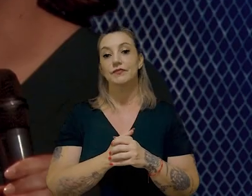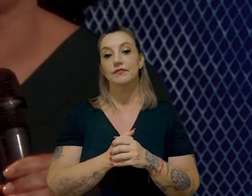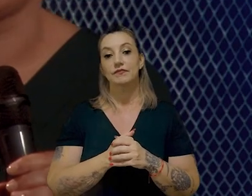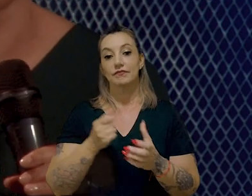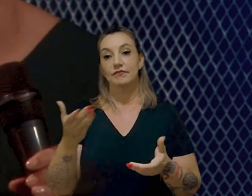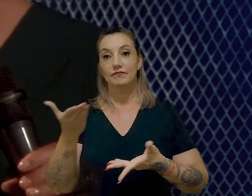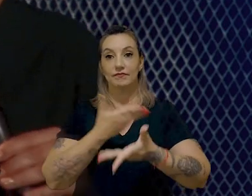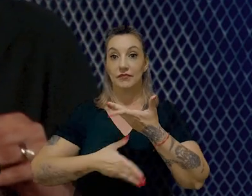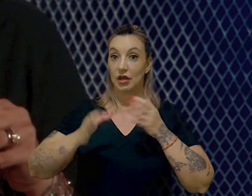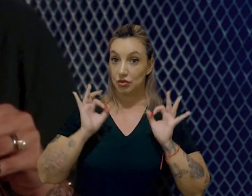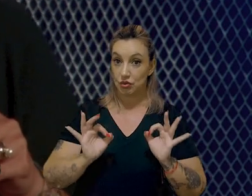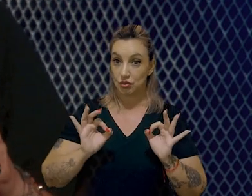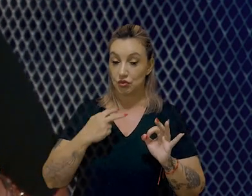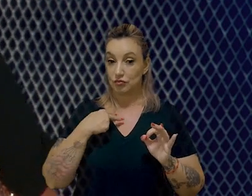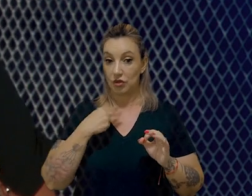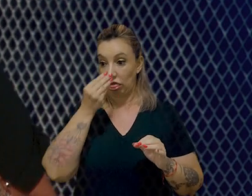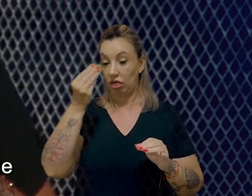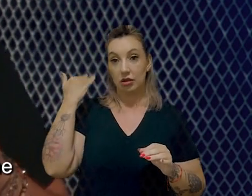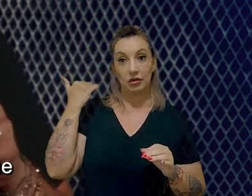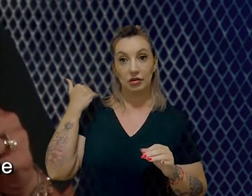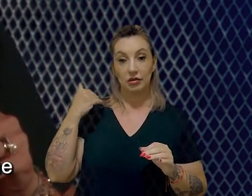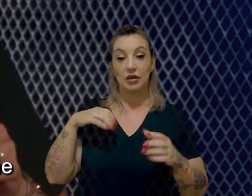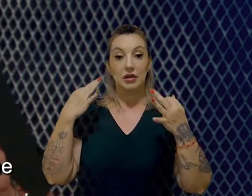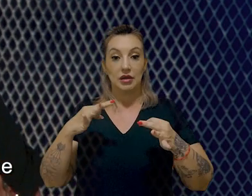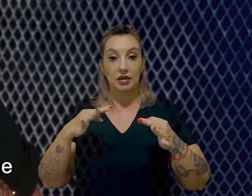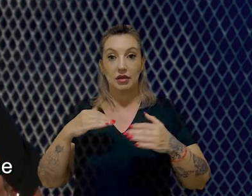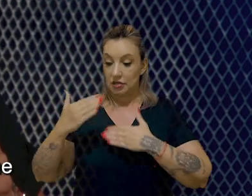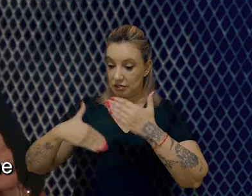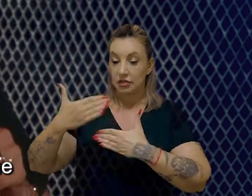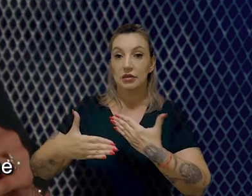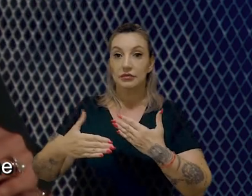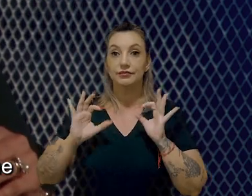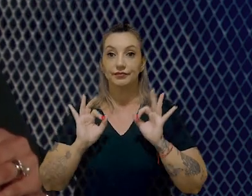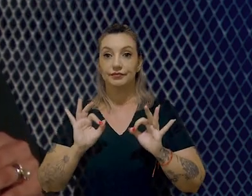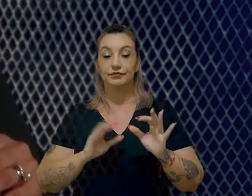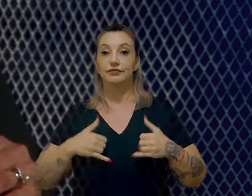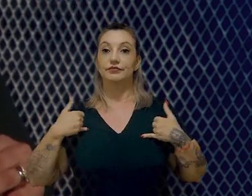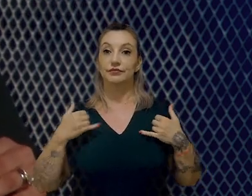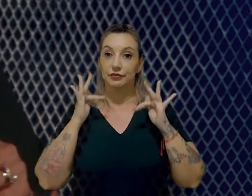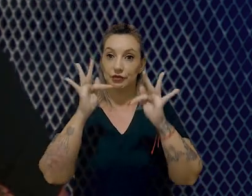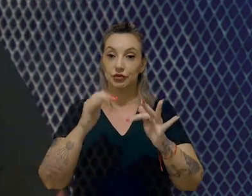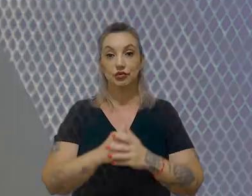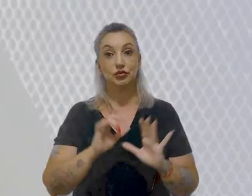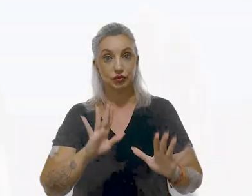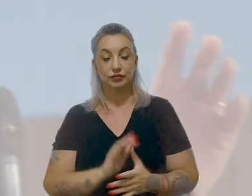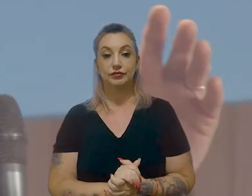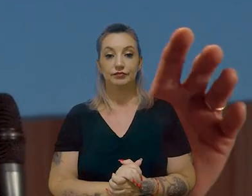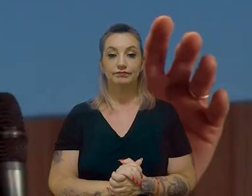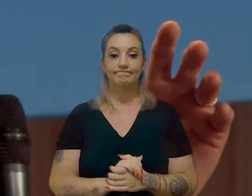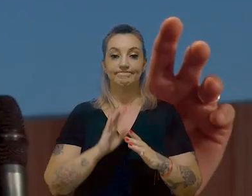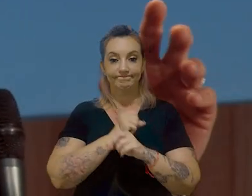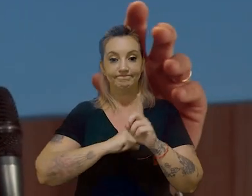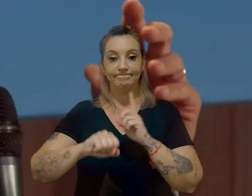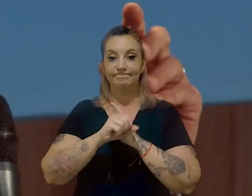A transição tem que ser justa, não pode deixar ninguém para trás. E ela tem que deixar um legado aí que a gente, pelo menos, se orgulhe no futuro. Pelo menos. Como é uma